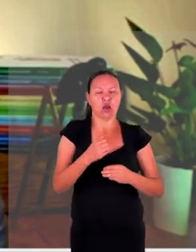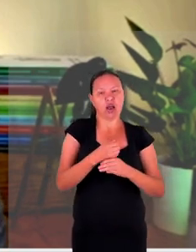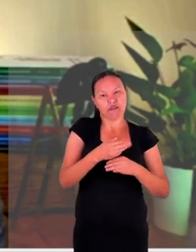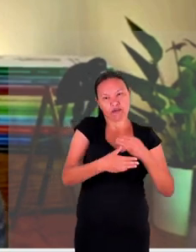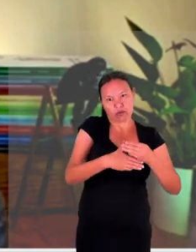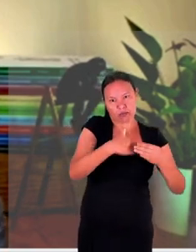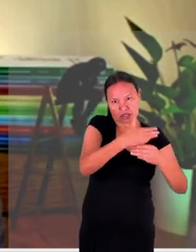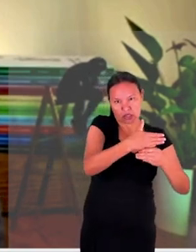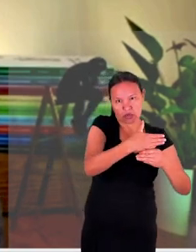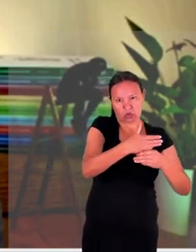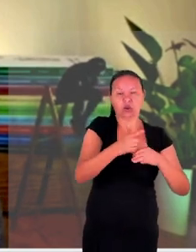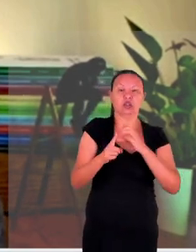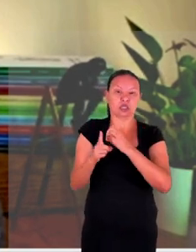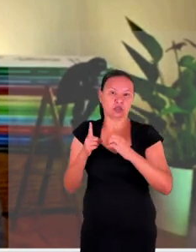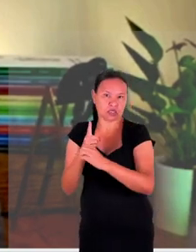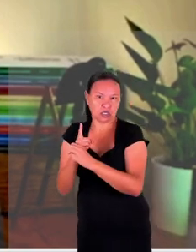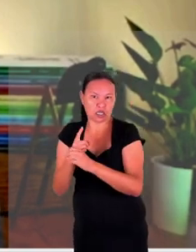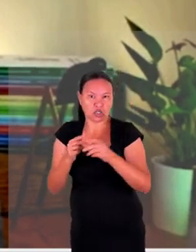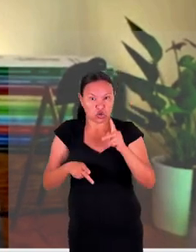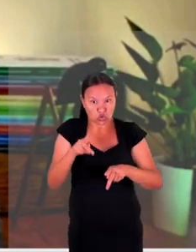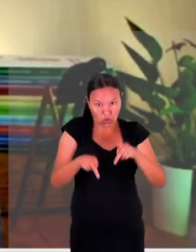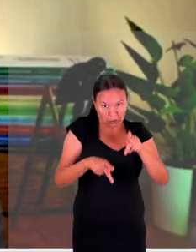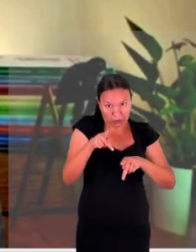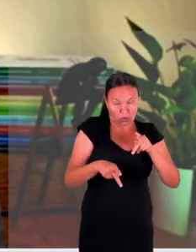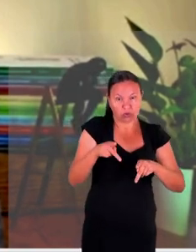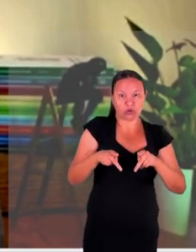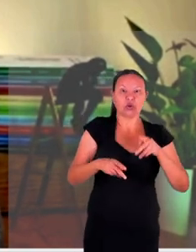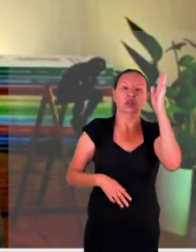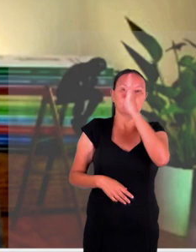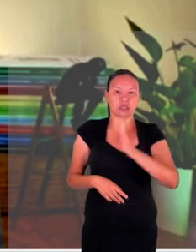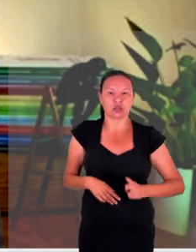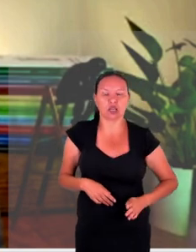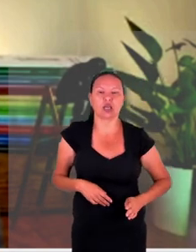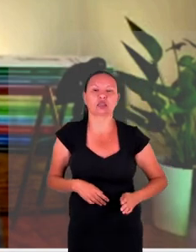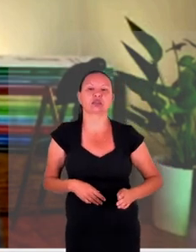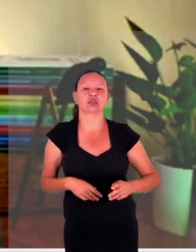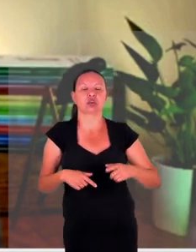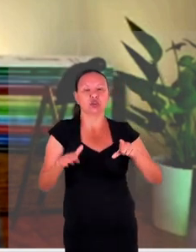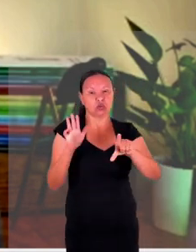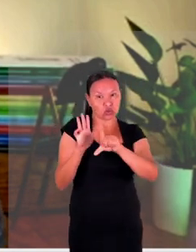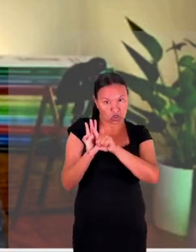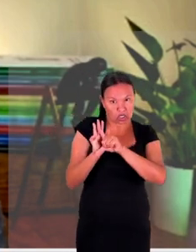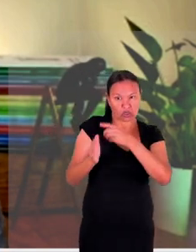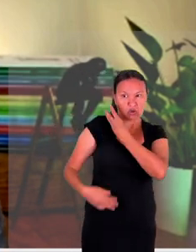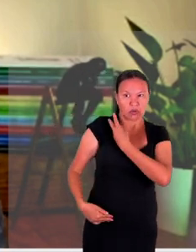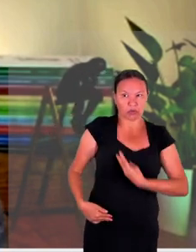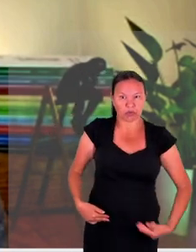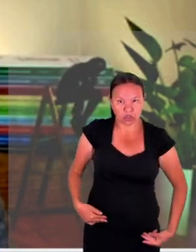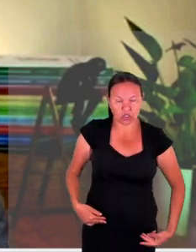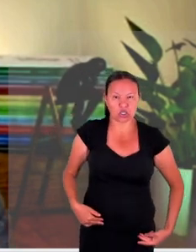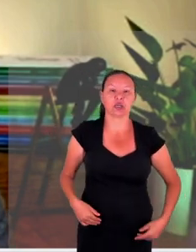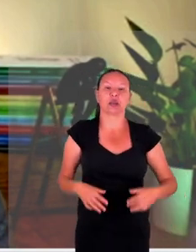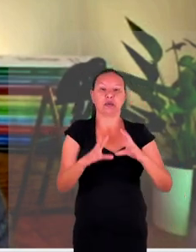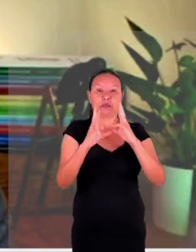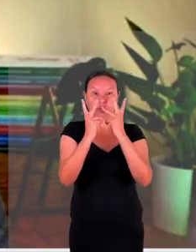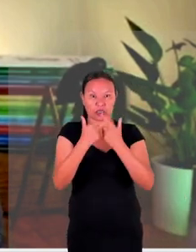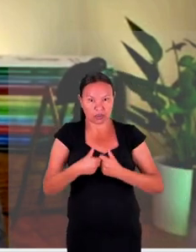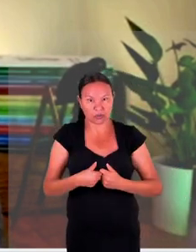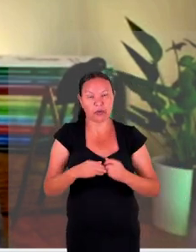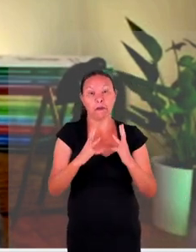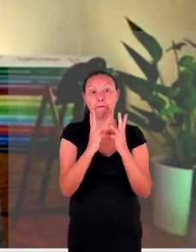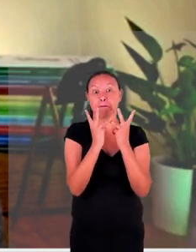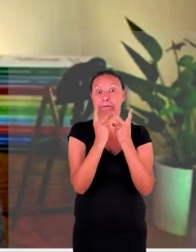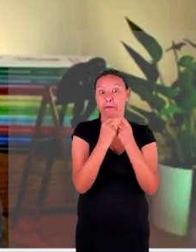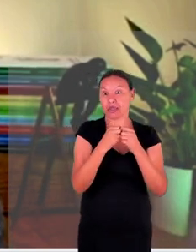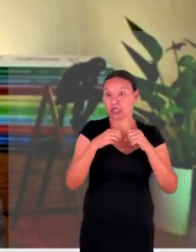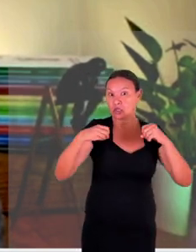sociedade do povo e portanto nacionais têm acesso aos direitos políticos em uma gama muito maior do que